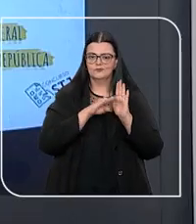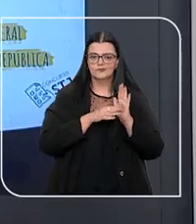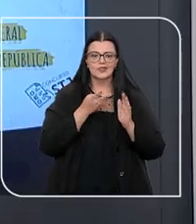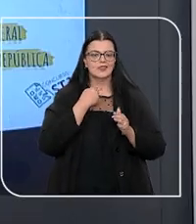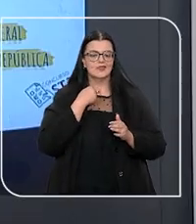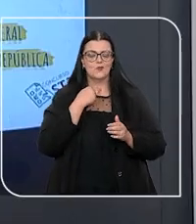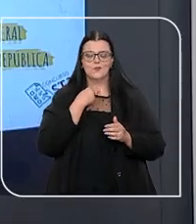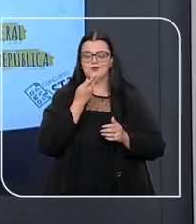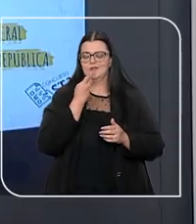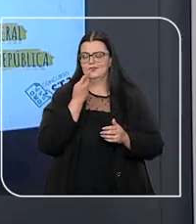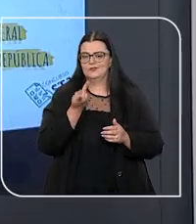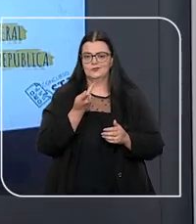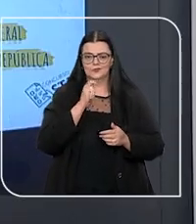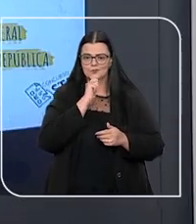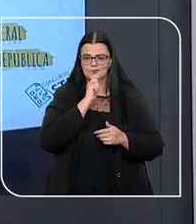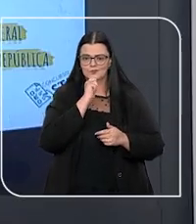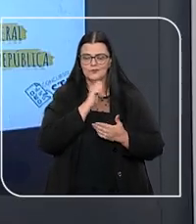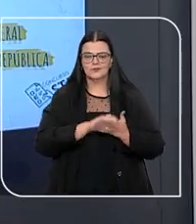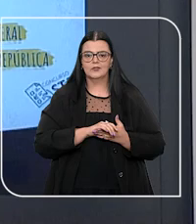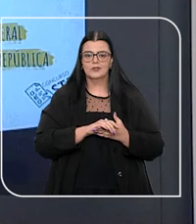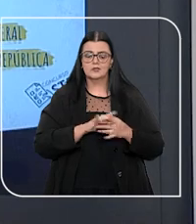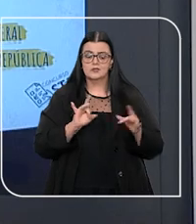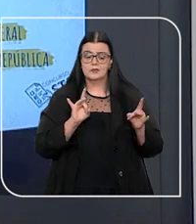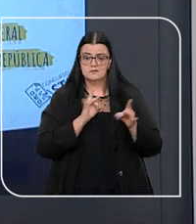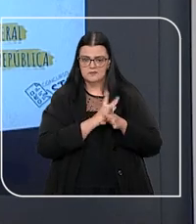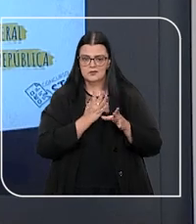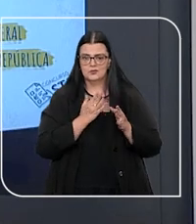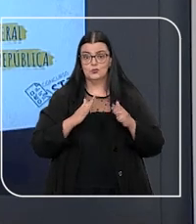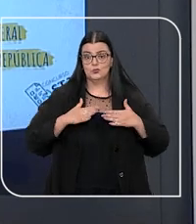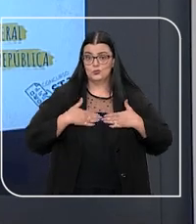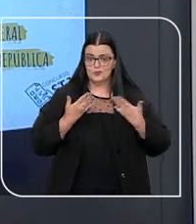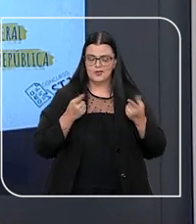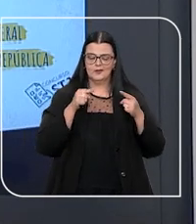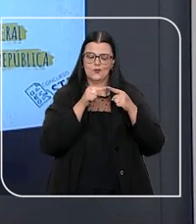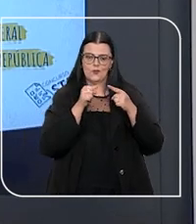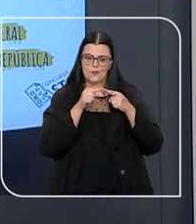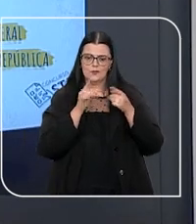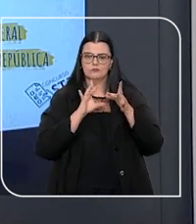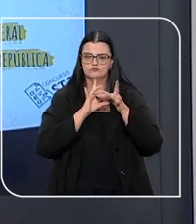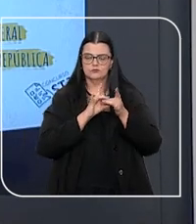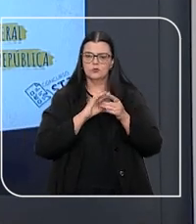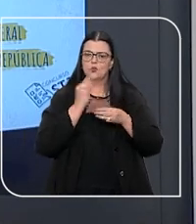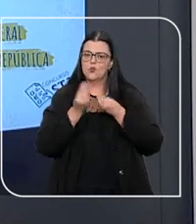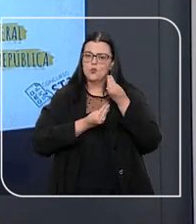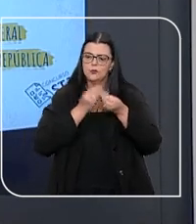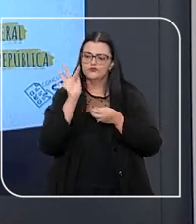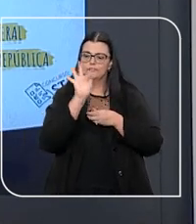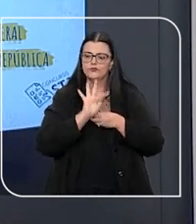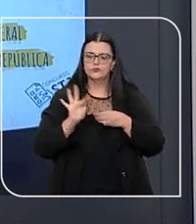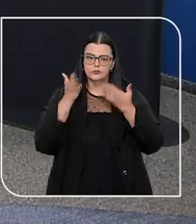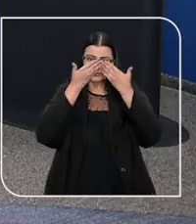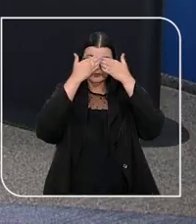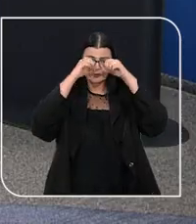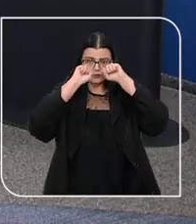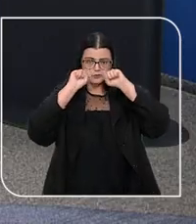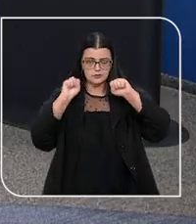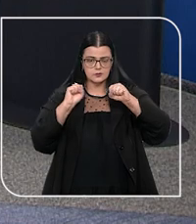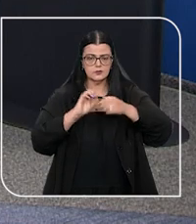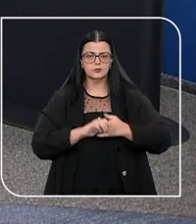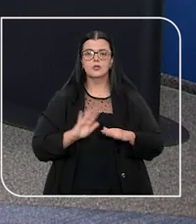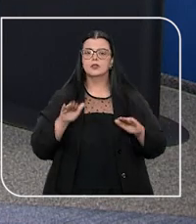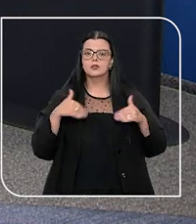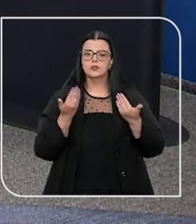revelar muito para não estragar a surpresa, mas vai ser tudo relacionado mais ou menos ao funcionamento do tribunal. Então,